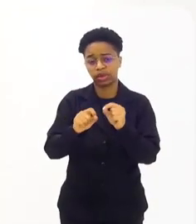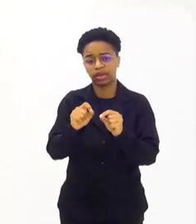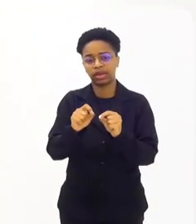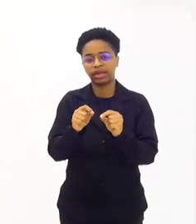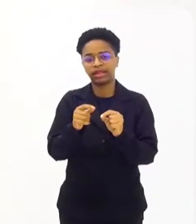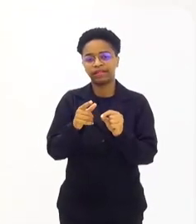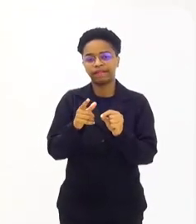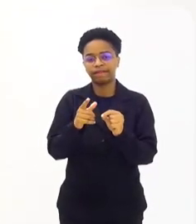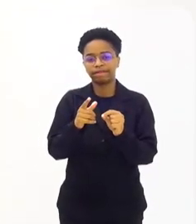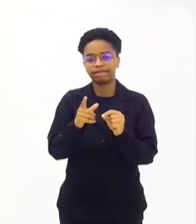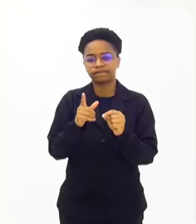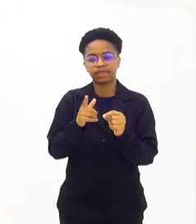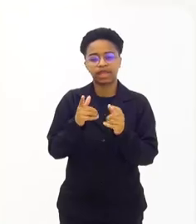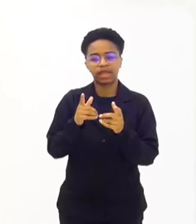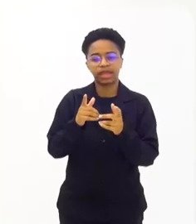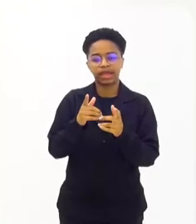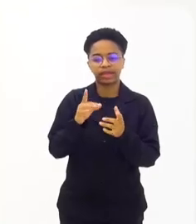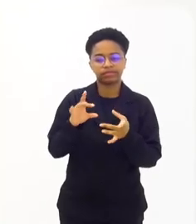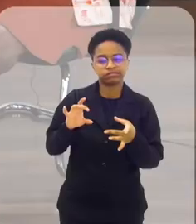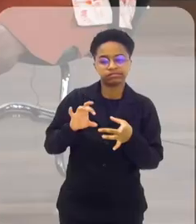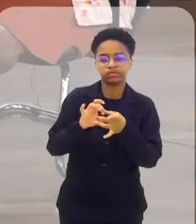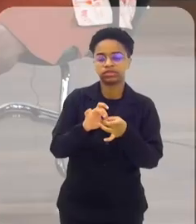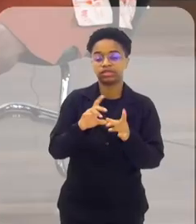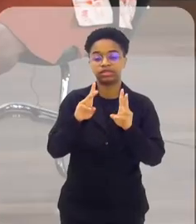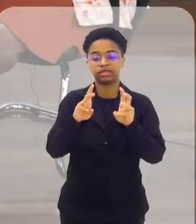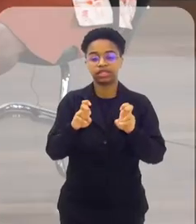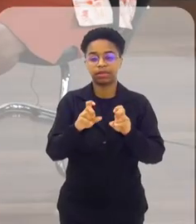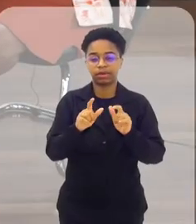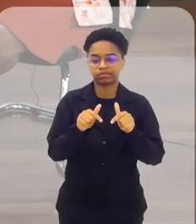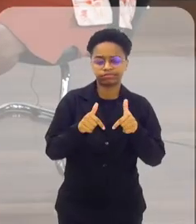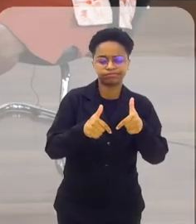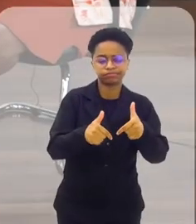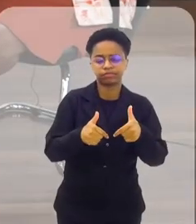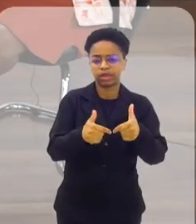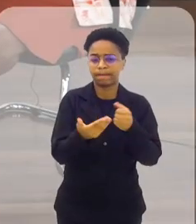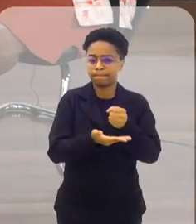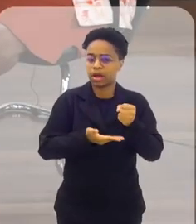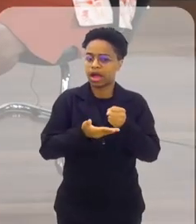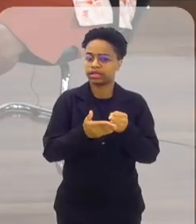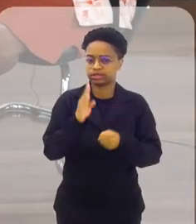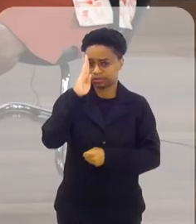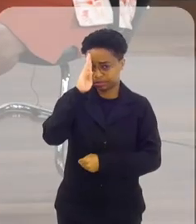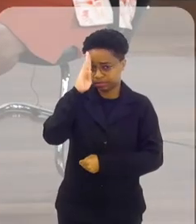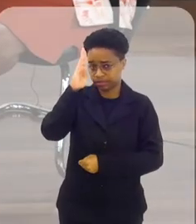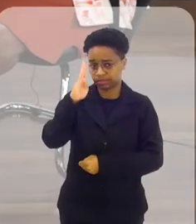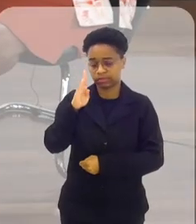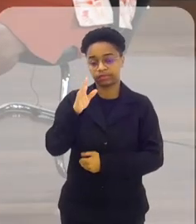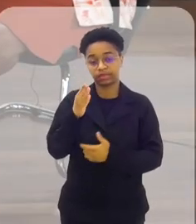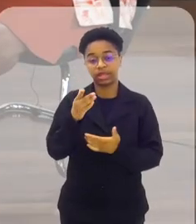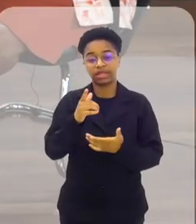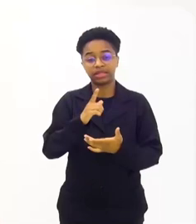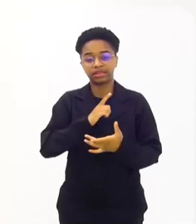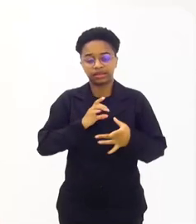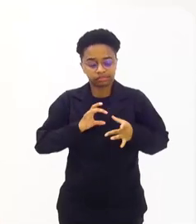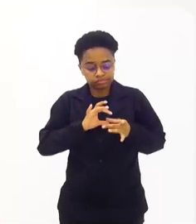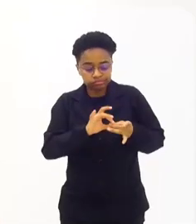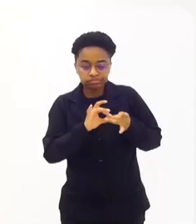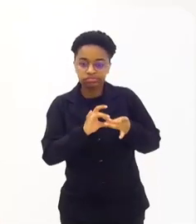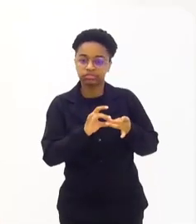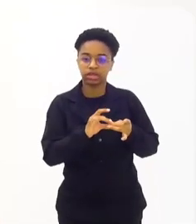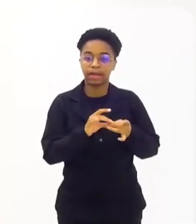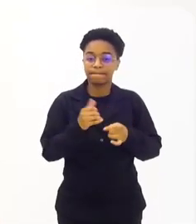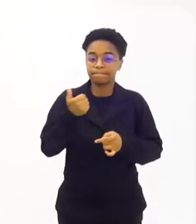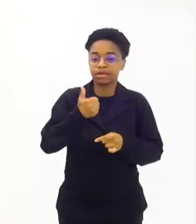muito vívido a questão de primeiros socorros dentro da nossa... É latente aqui, pulsa aqui dentro do primeiros